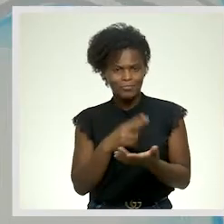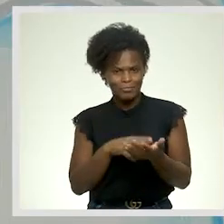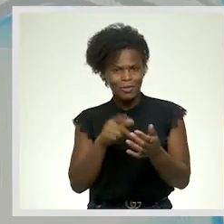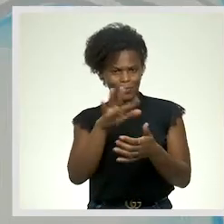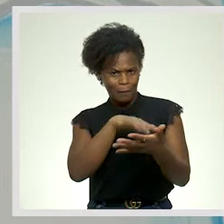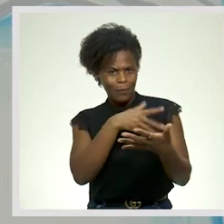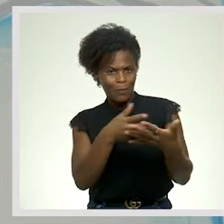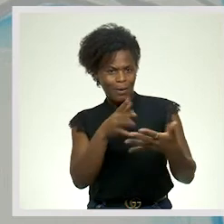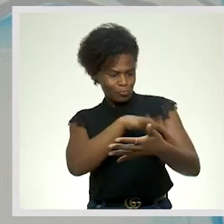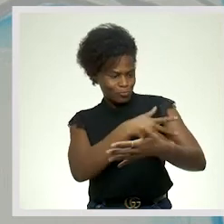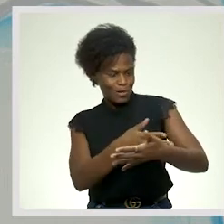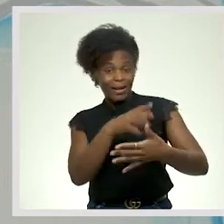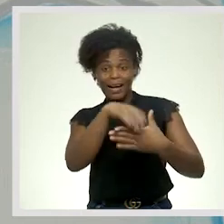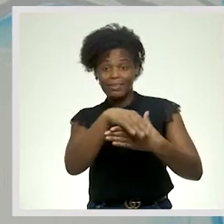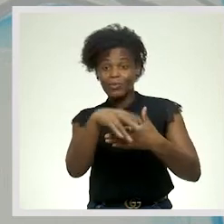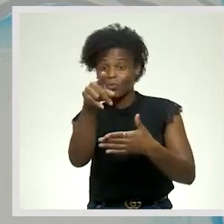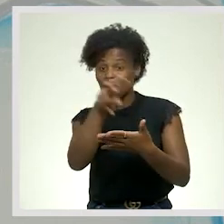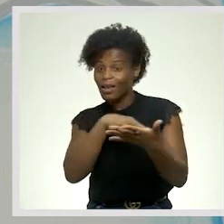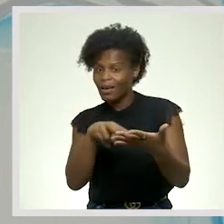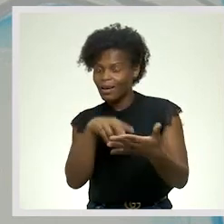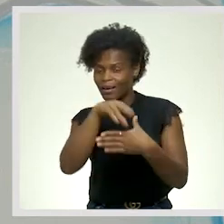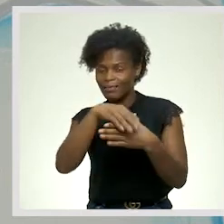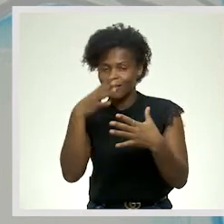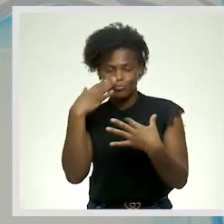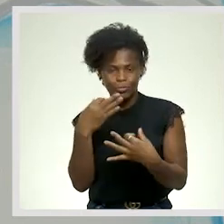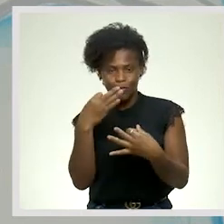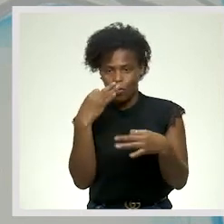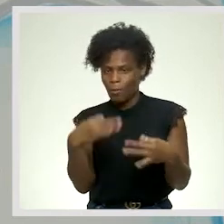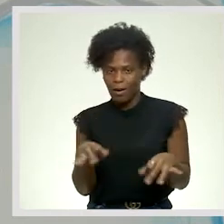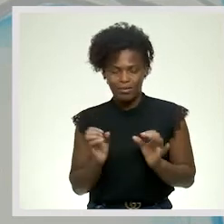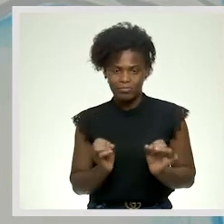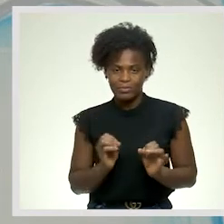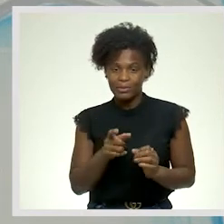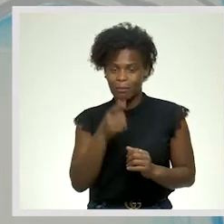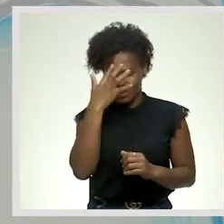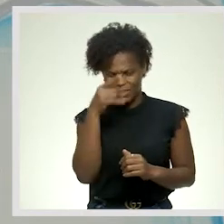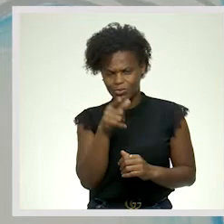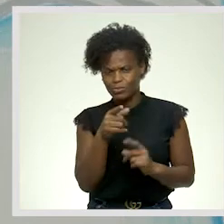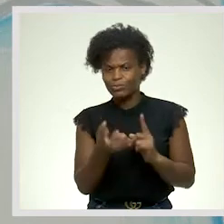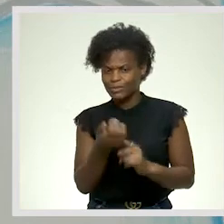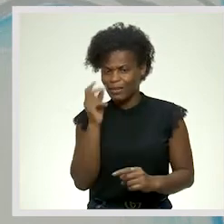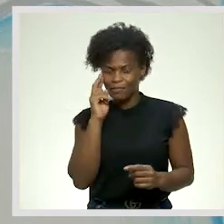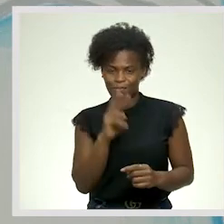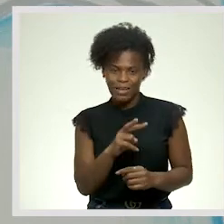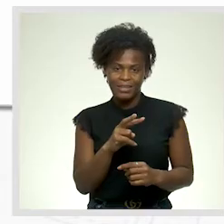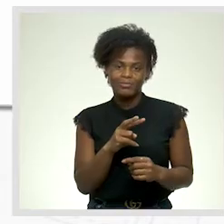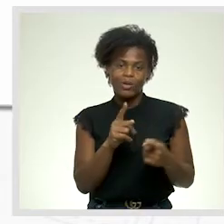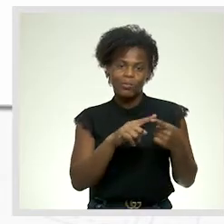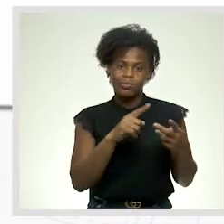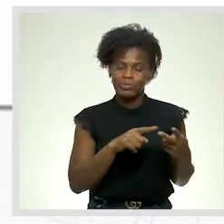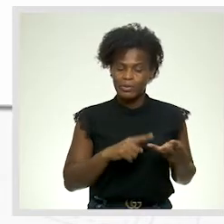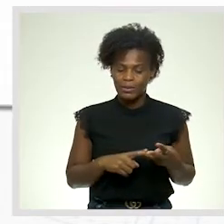poema. Aliás, leu a carta informal. Pelos vistos, está a conseguir identificar os elementos.